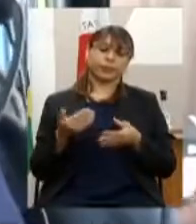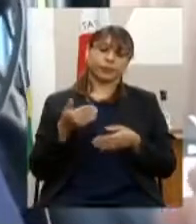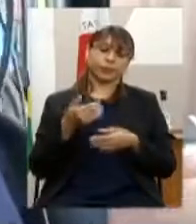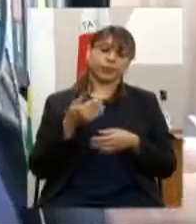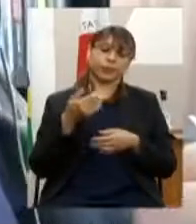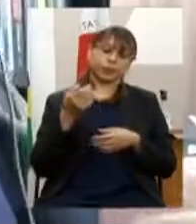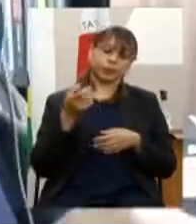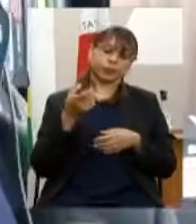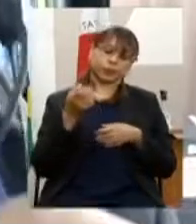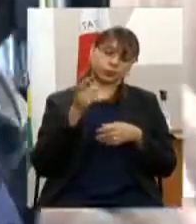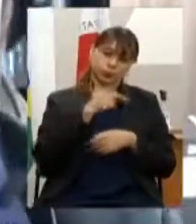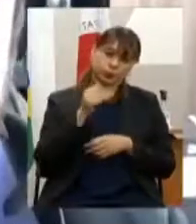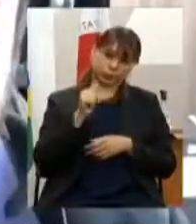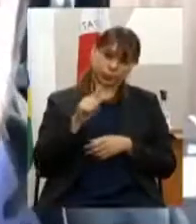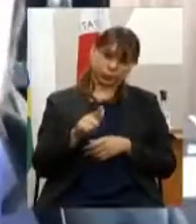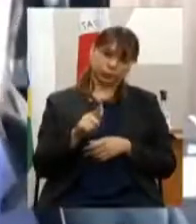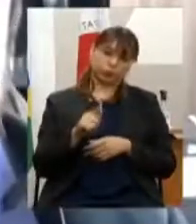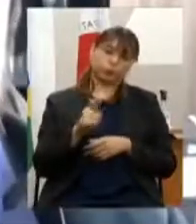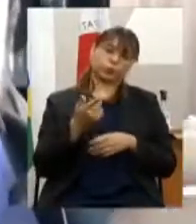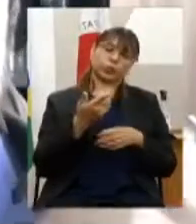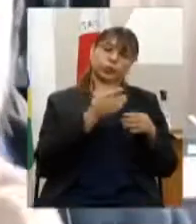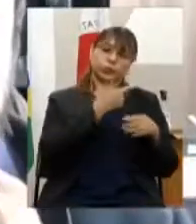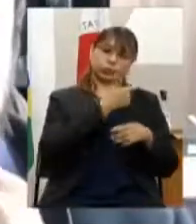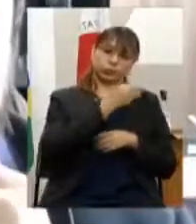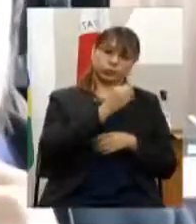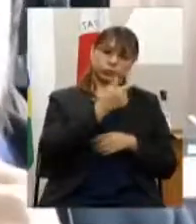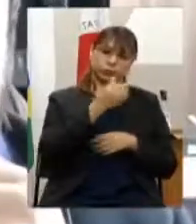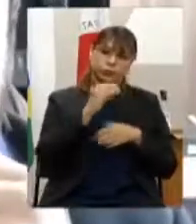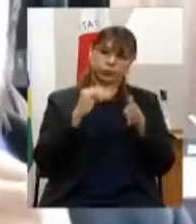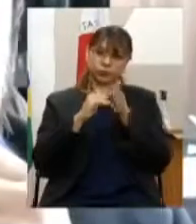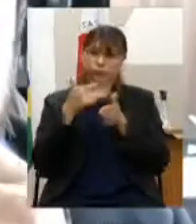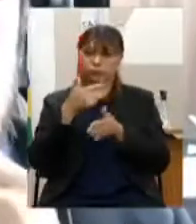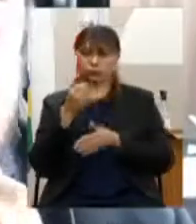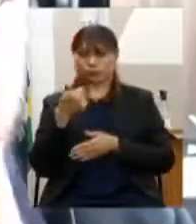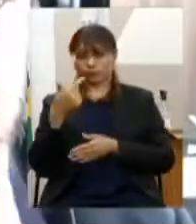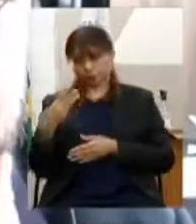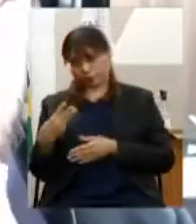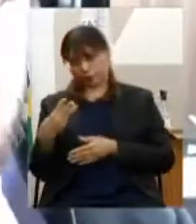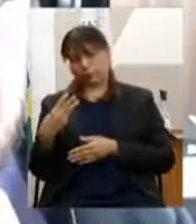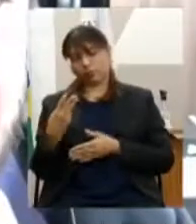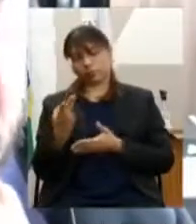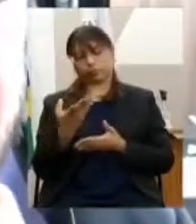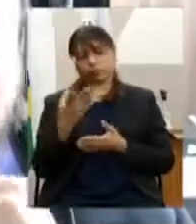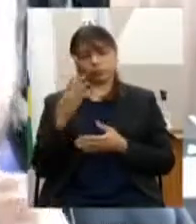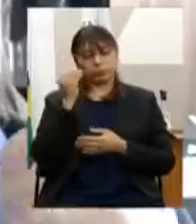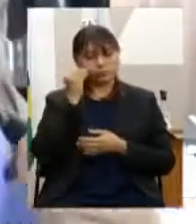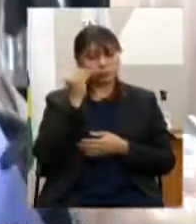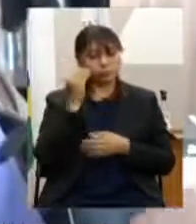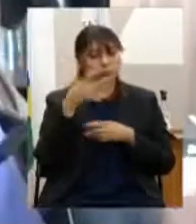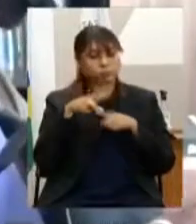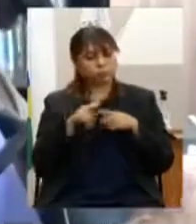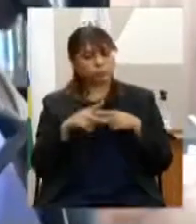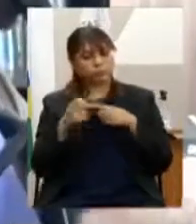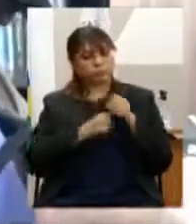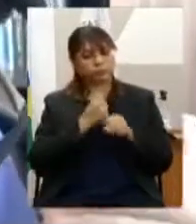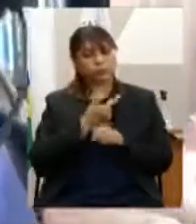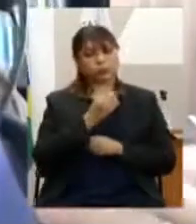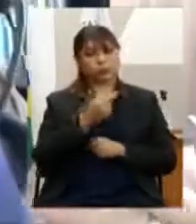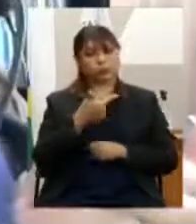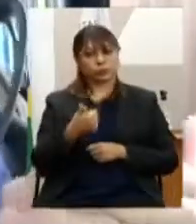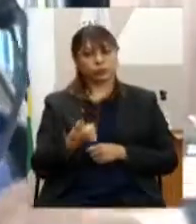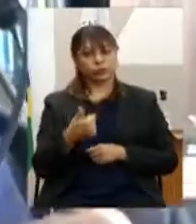-2023 com revisão para 2021 e foram recomendados então dentro do programa eu